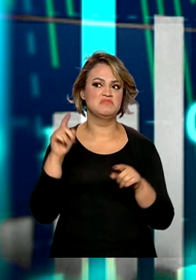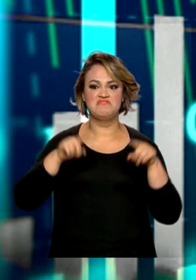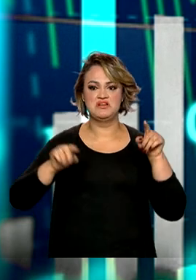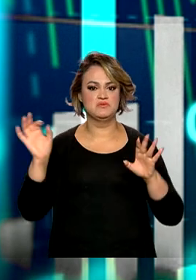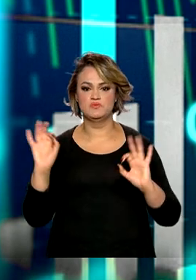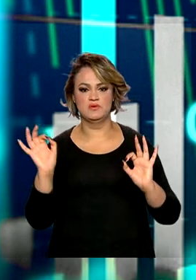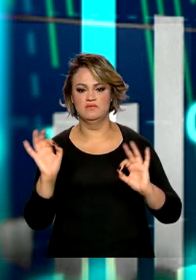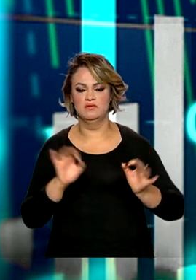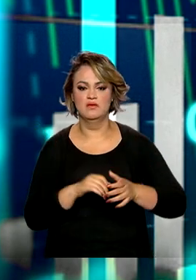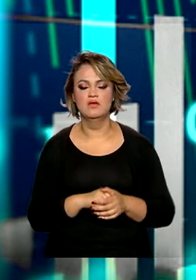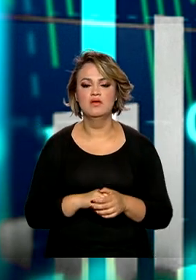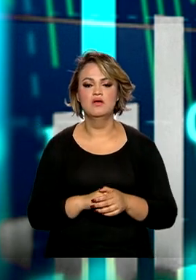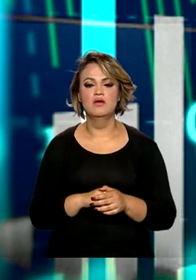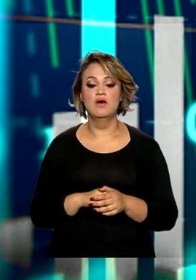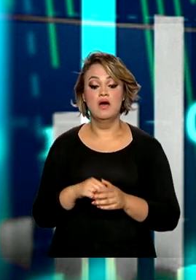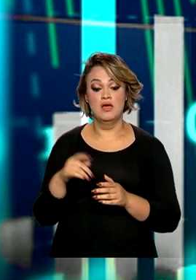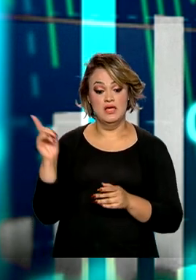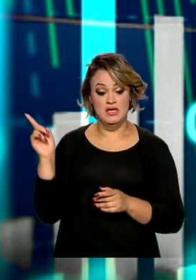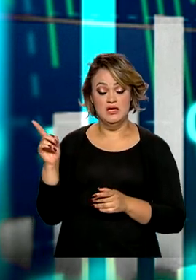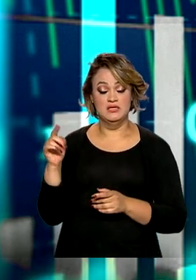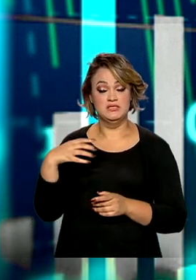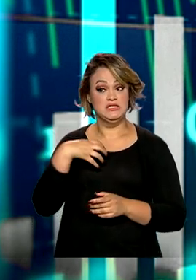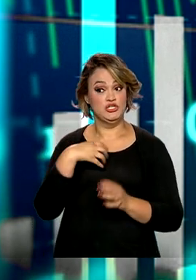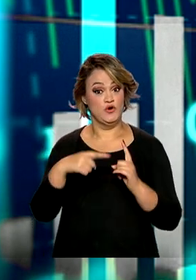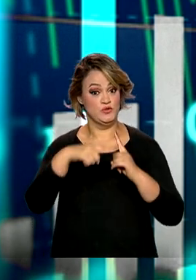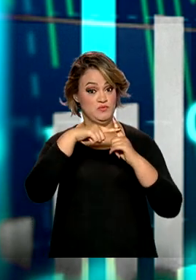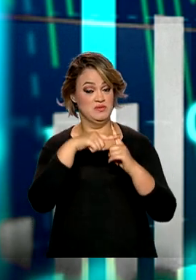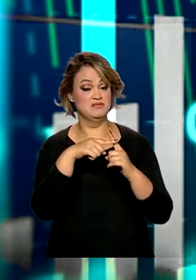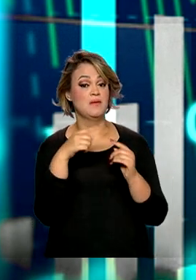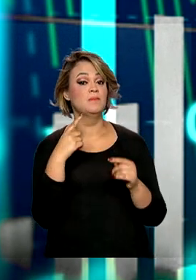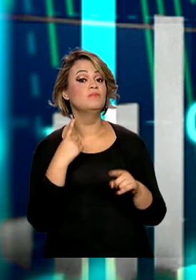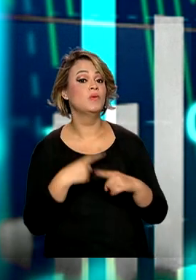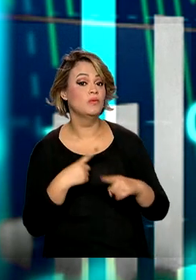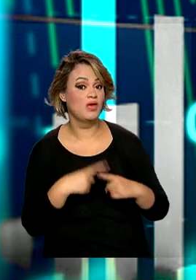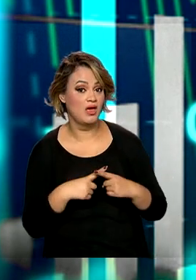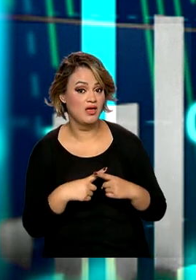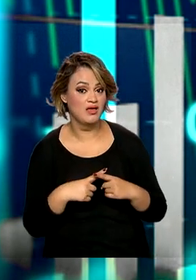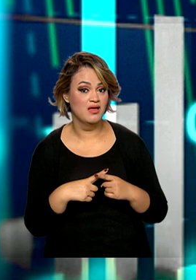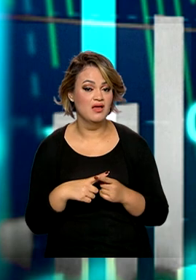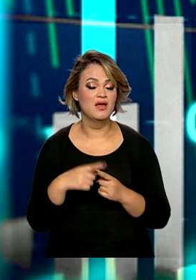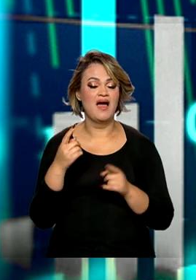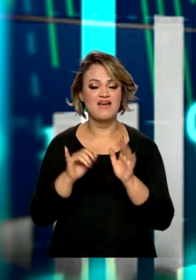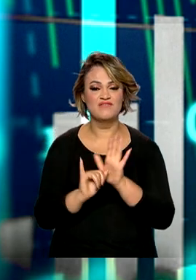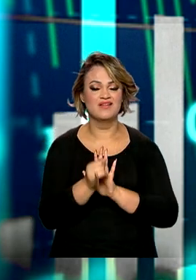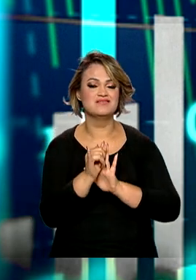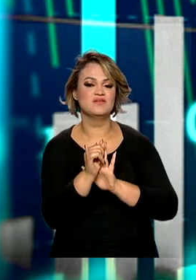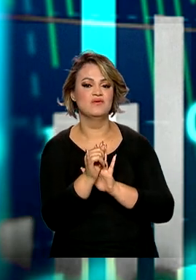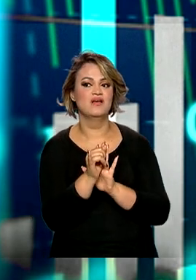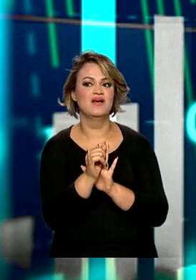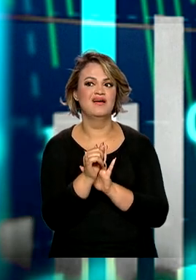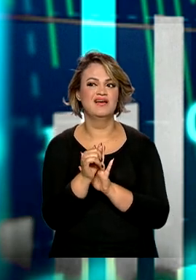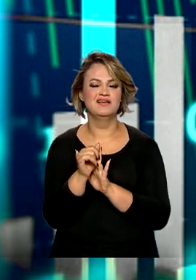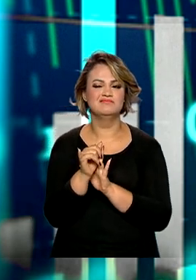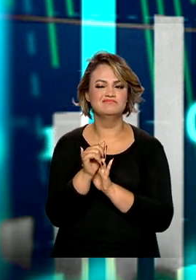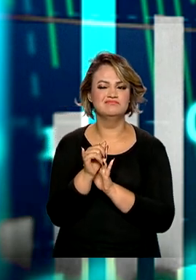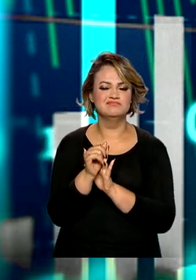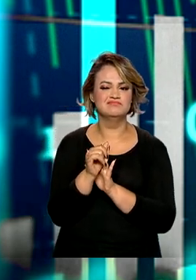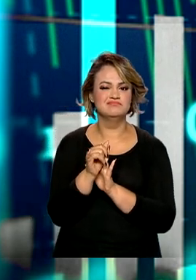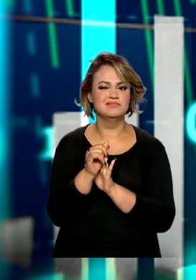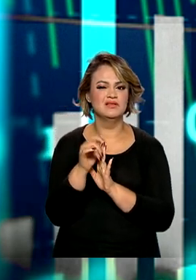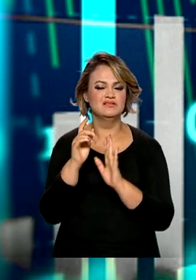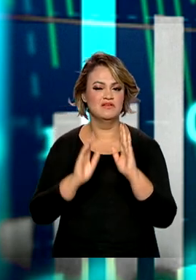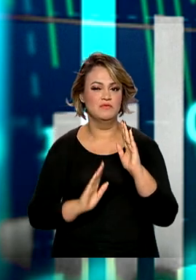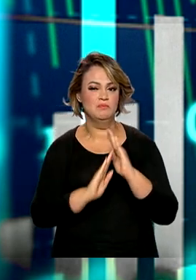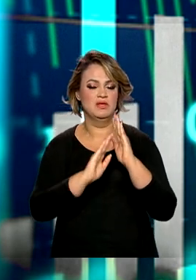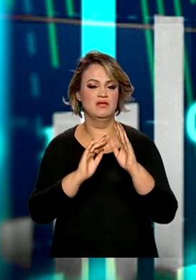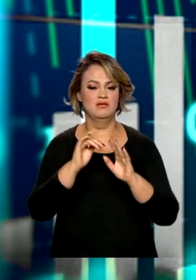variações. A razão para o aumento do otimismo do mercado foi o fato da inflação, apesar de ter tido um pequeno repique em